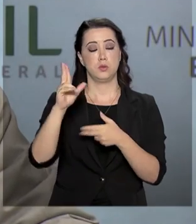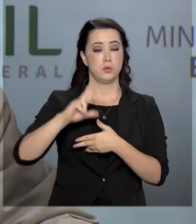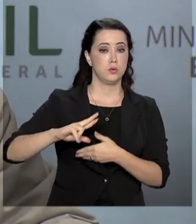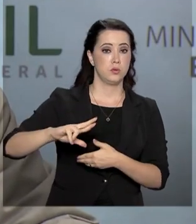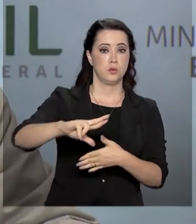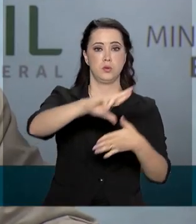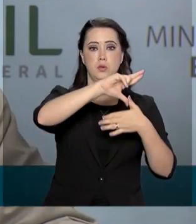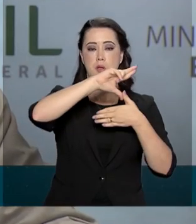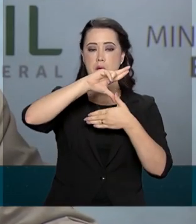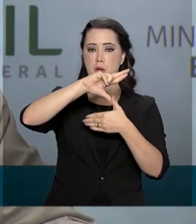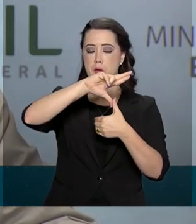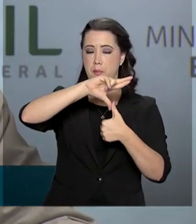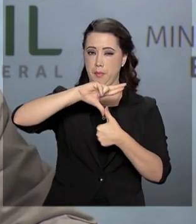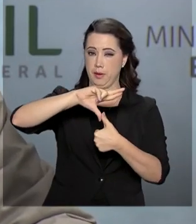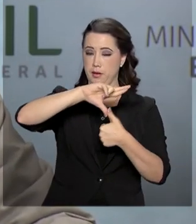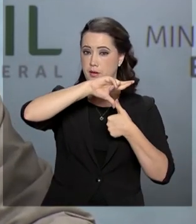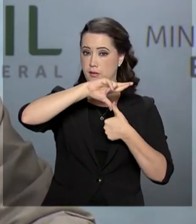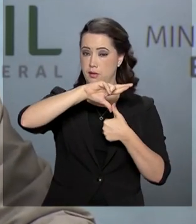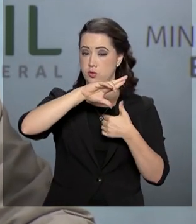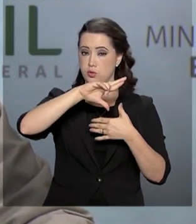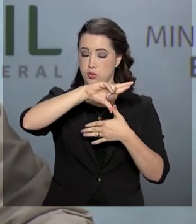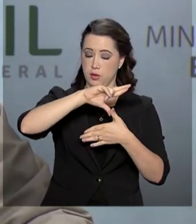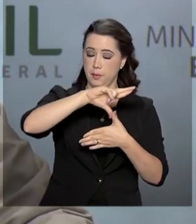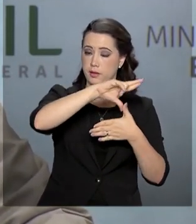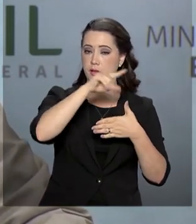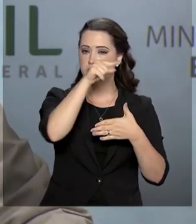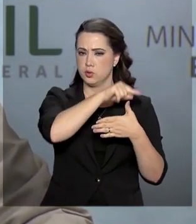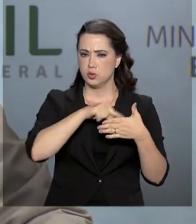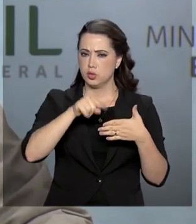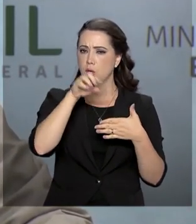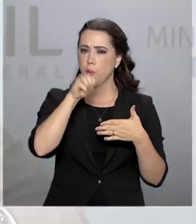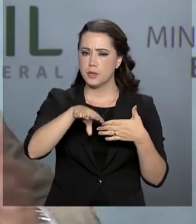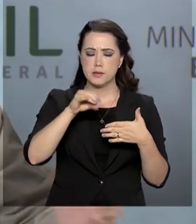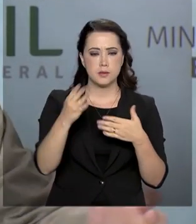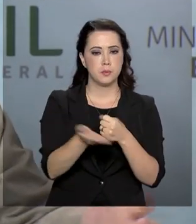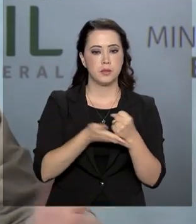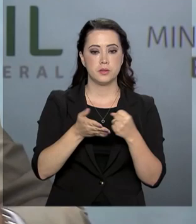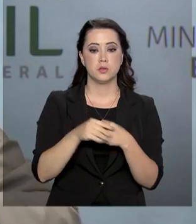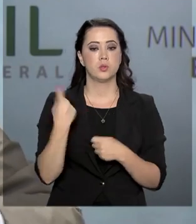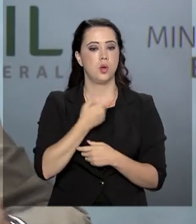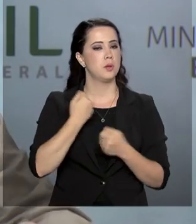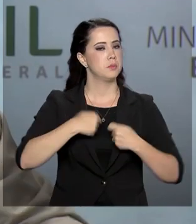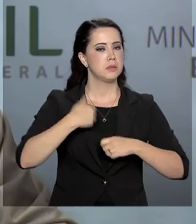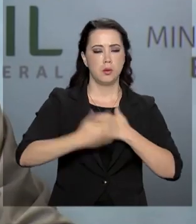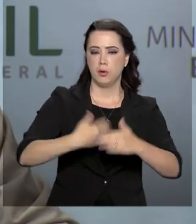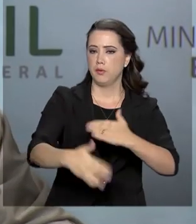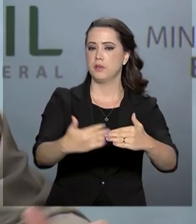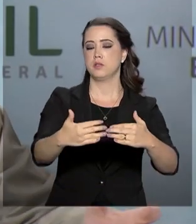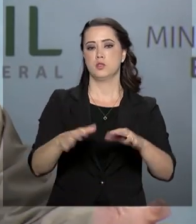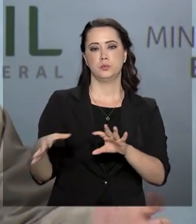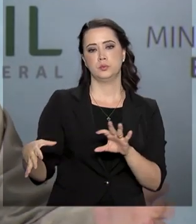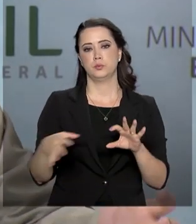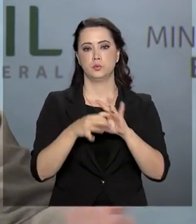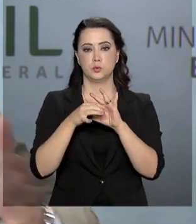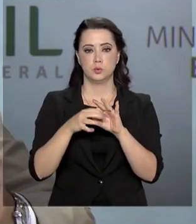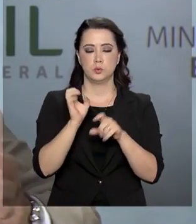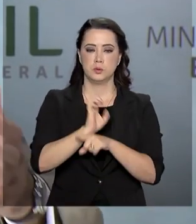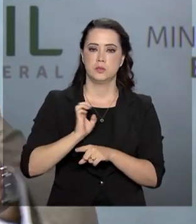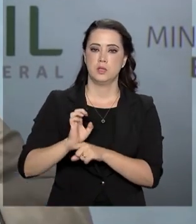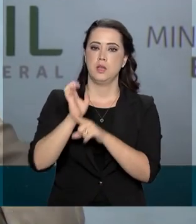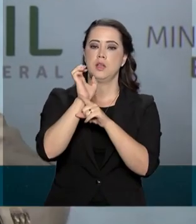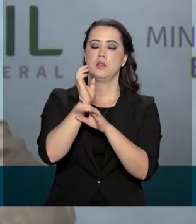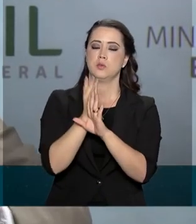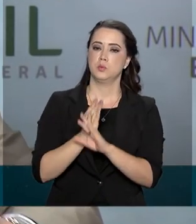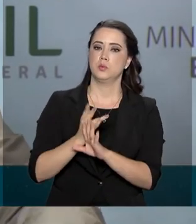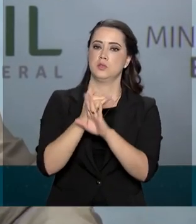É fundamental avançar, a gente não tem alternativa a não se avançar. Esse conjunto de ações entre estados, municípios, todos nós